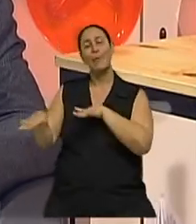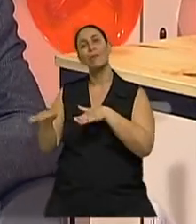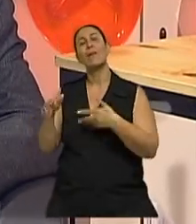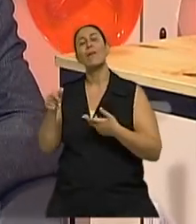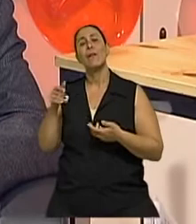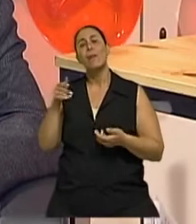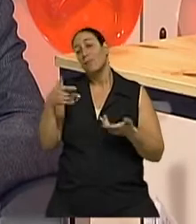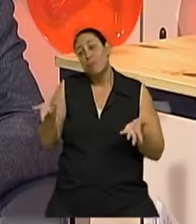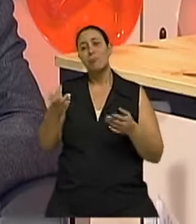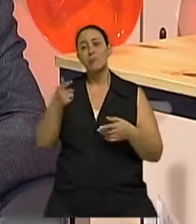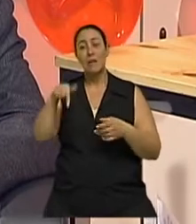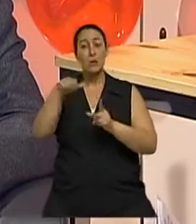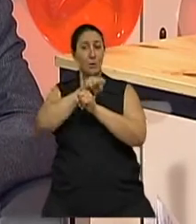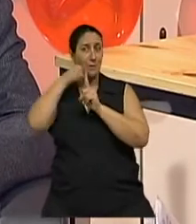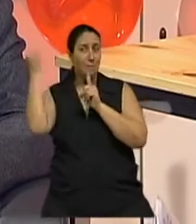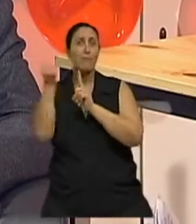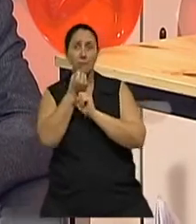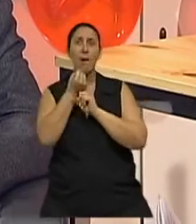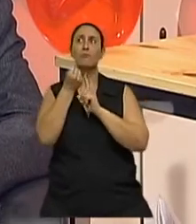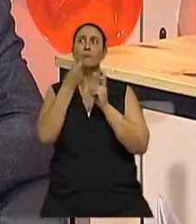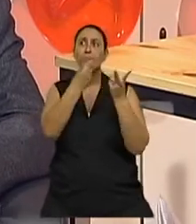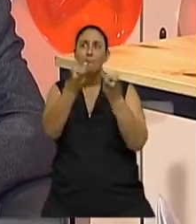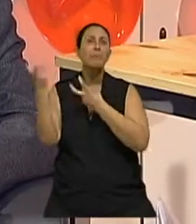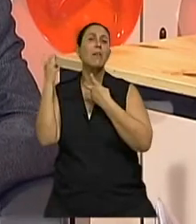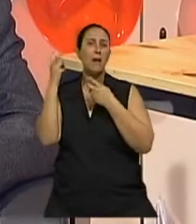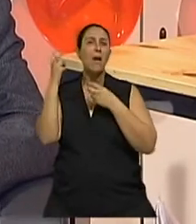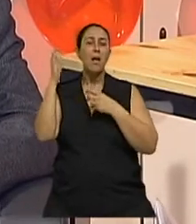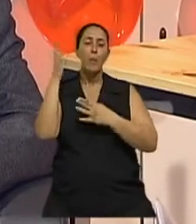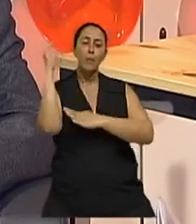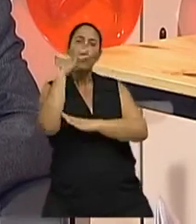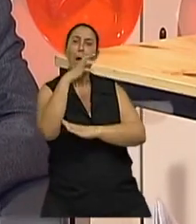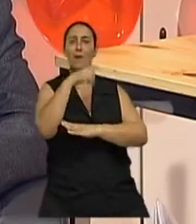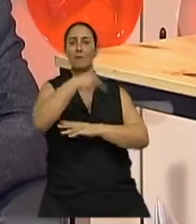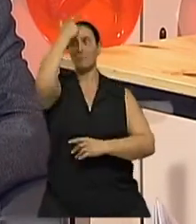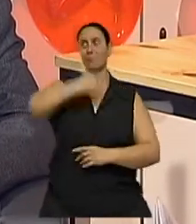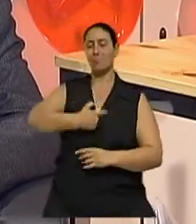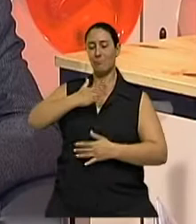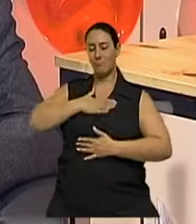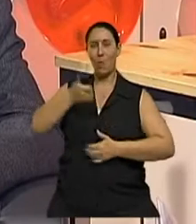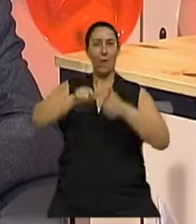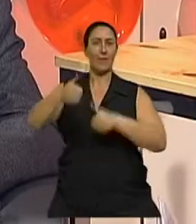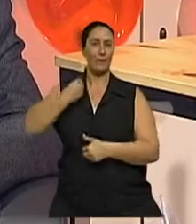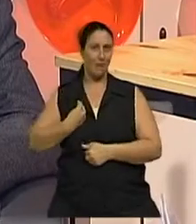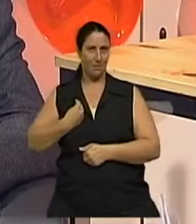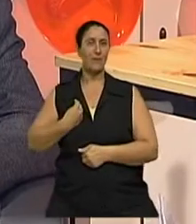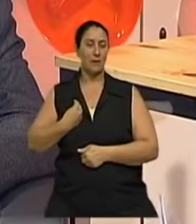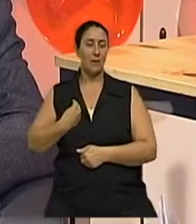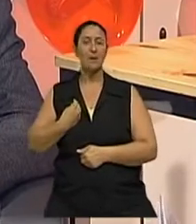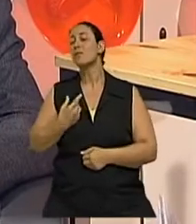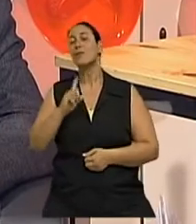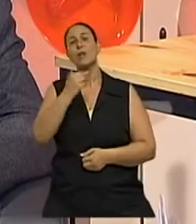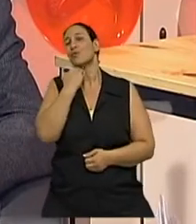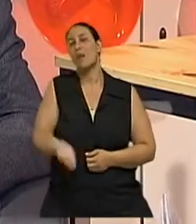sociedade como a nossa. Então, uma vez assegurada essas condições, não adianta ganhar muito mais.